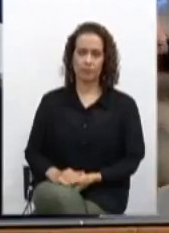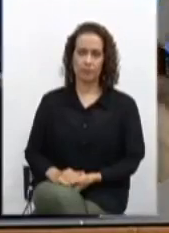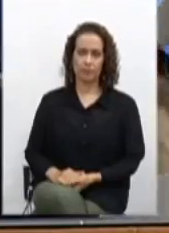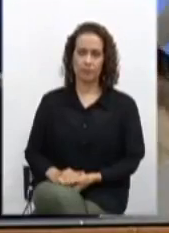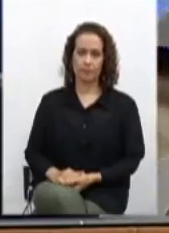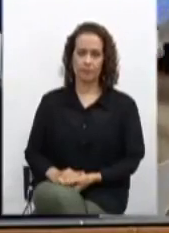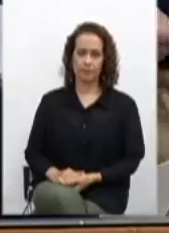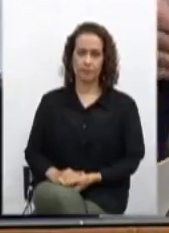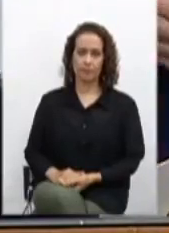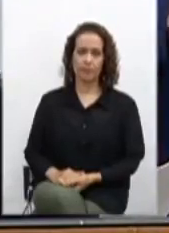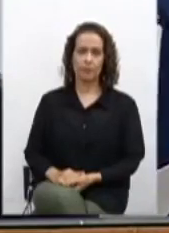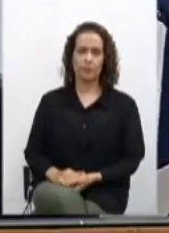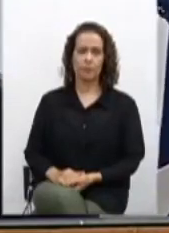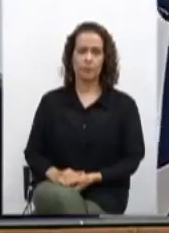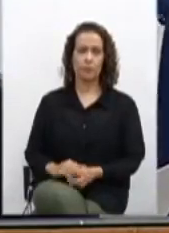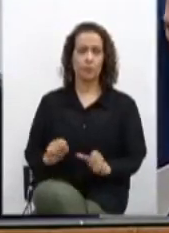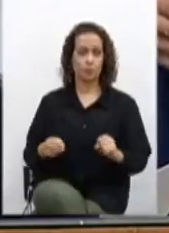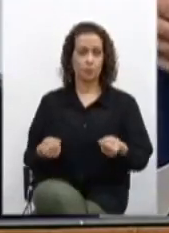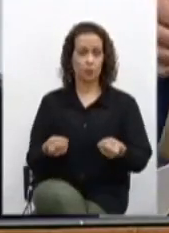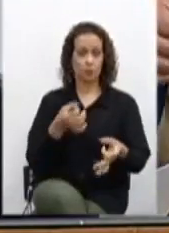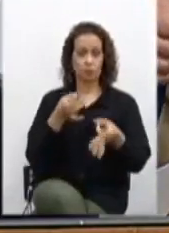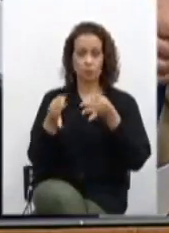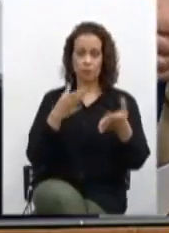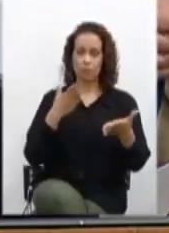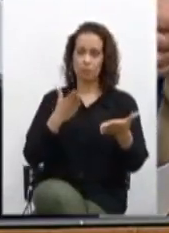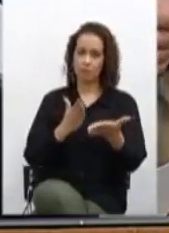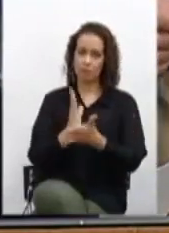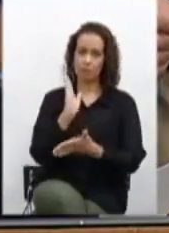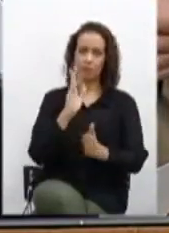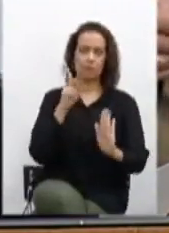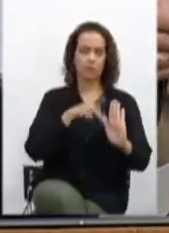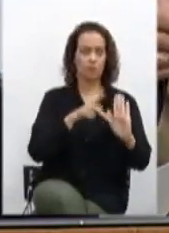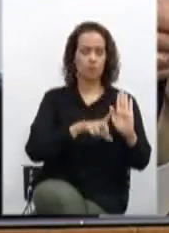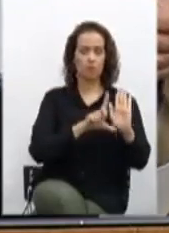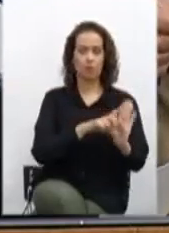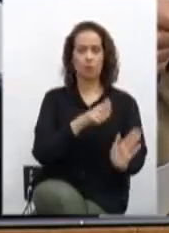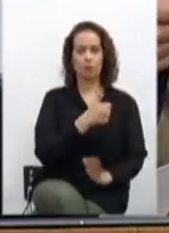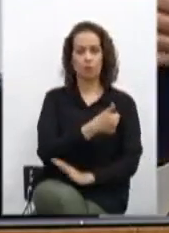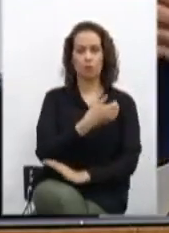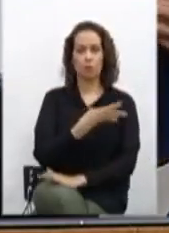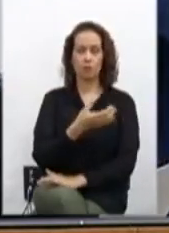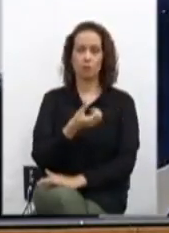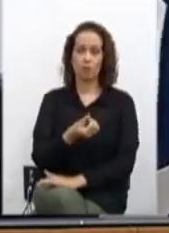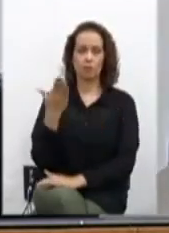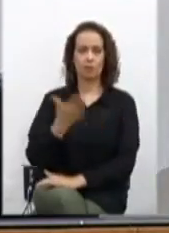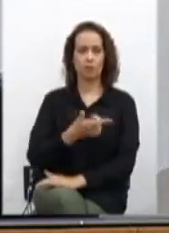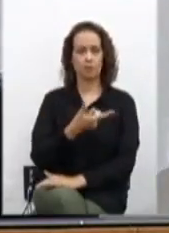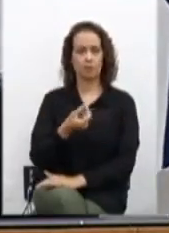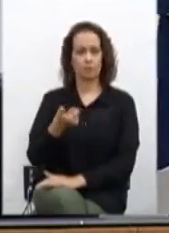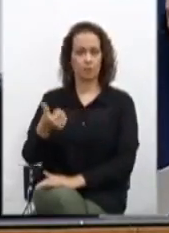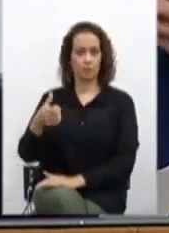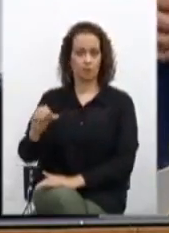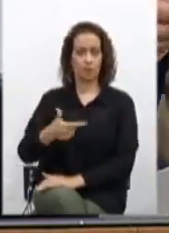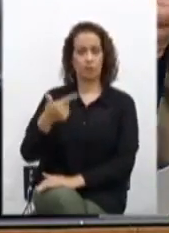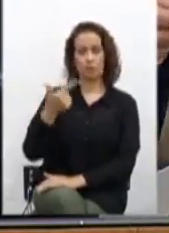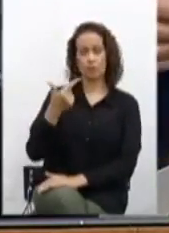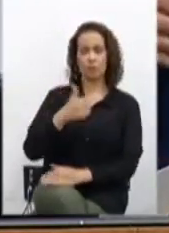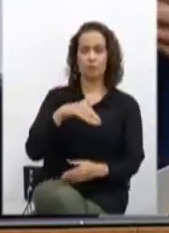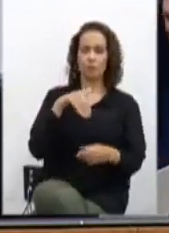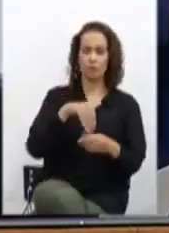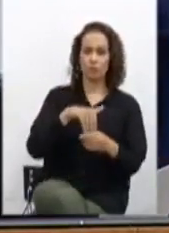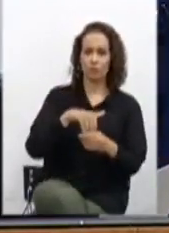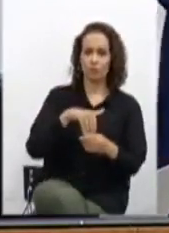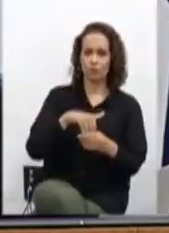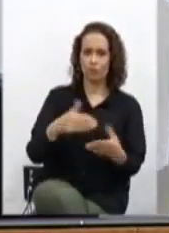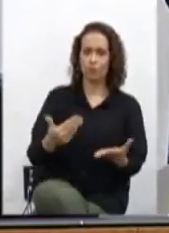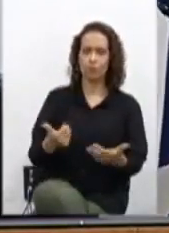Pelo exposto, opinamos pela aprovação do Projeto de Lei 146-2019, no segundo turno, na forma